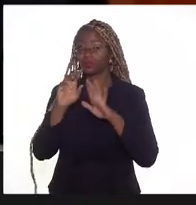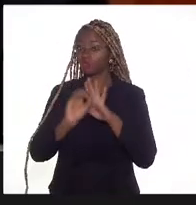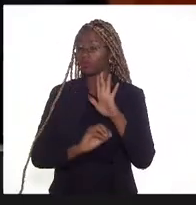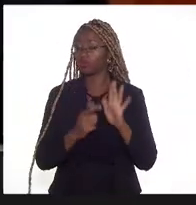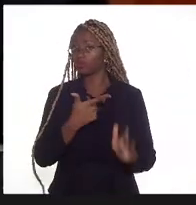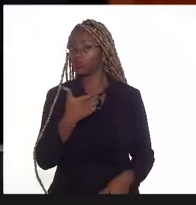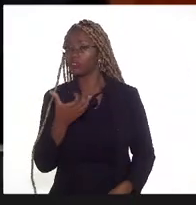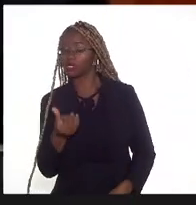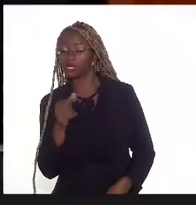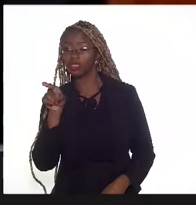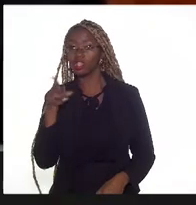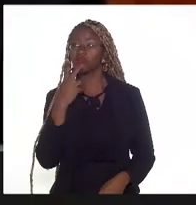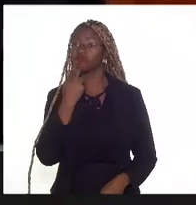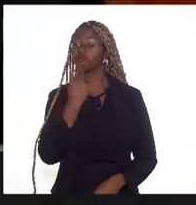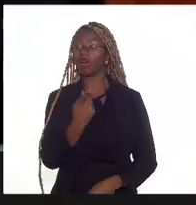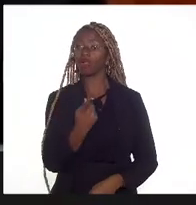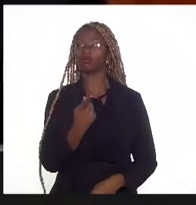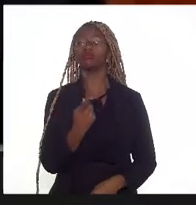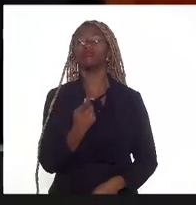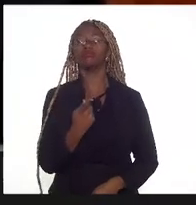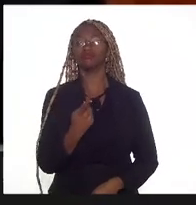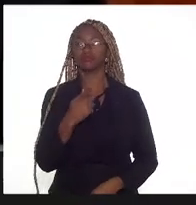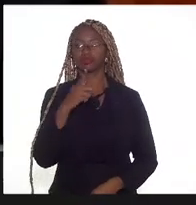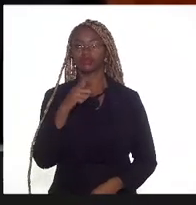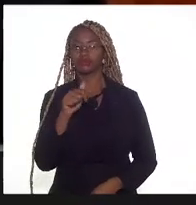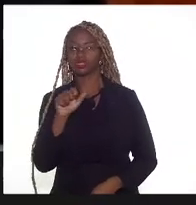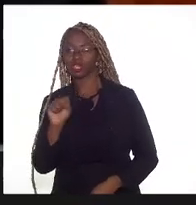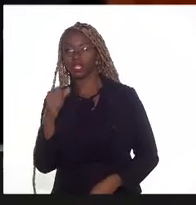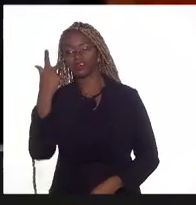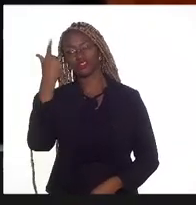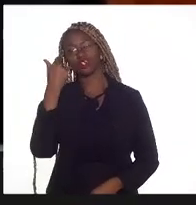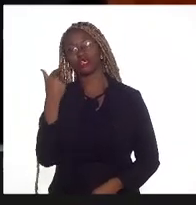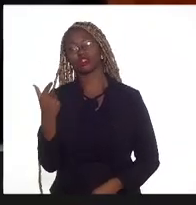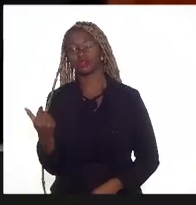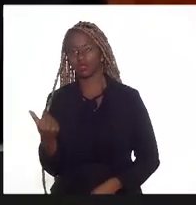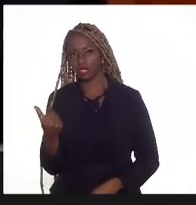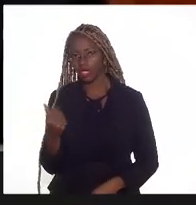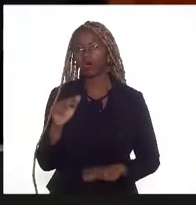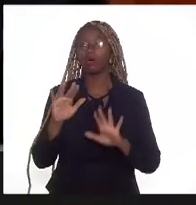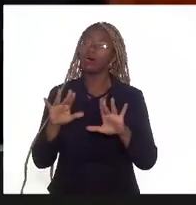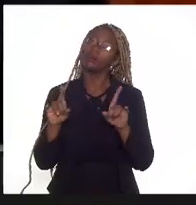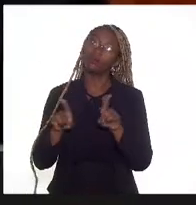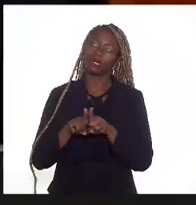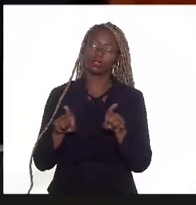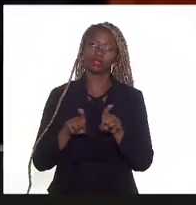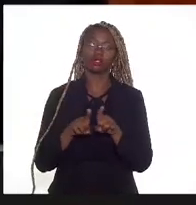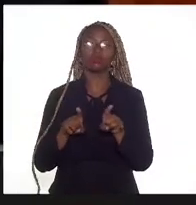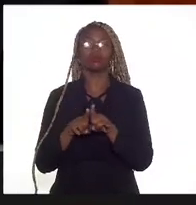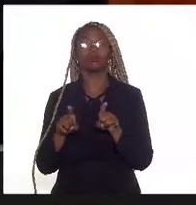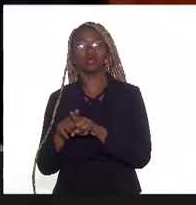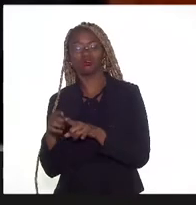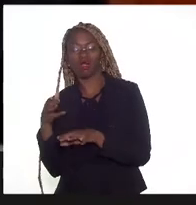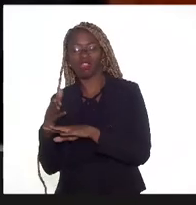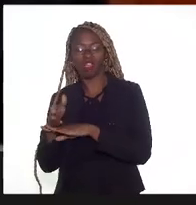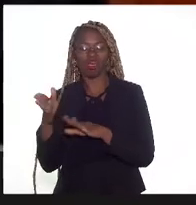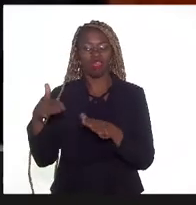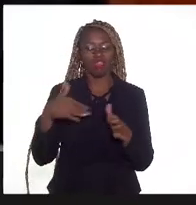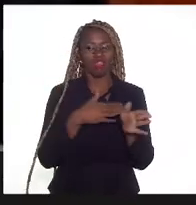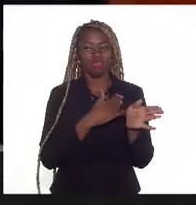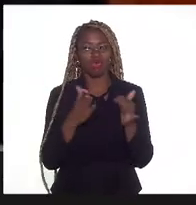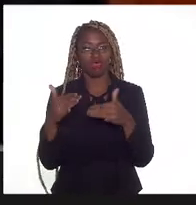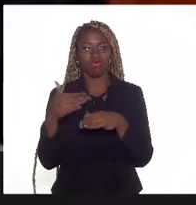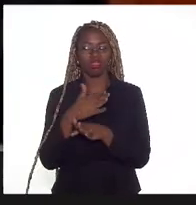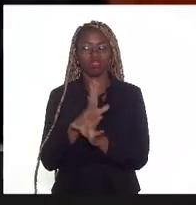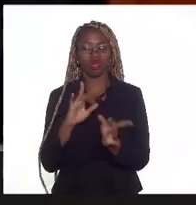como ele trata de gás natural, mas permeia por várias áreas técnicas da ANP,